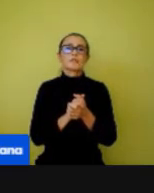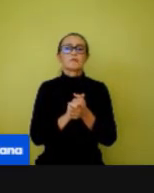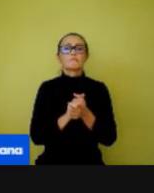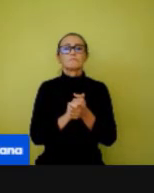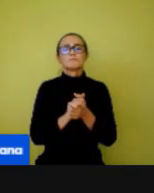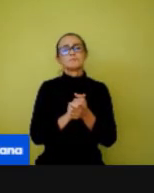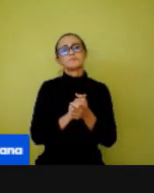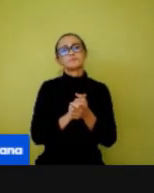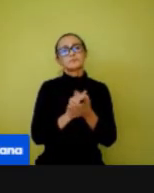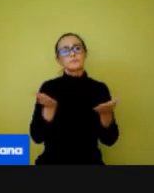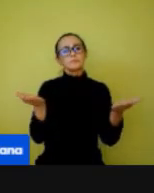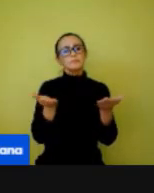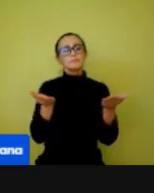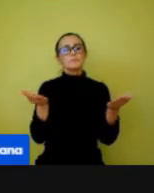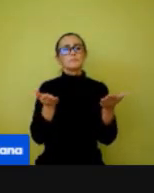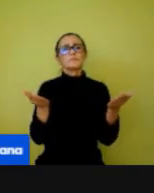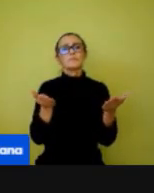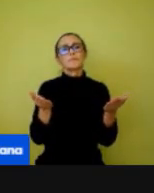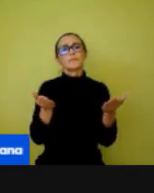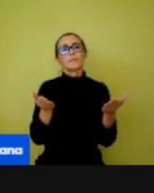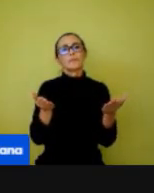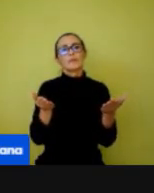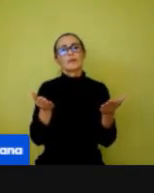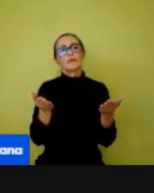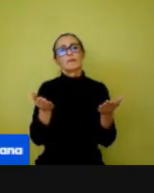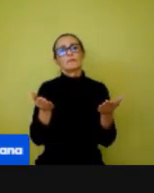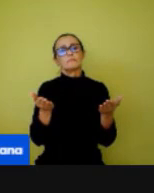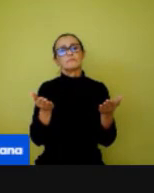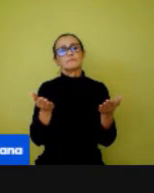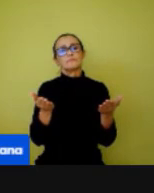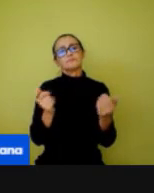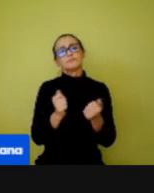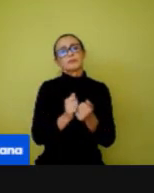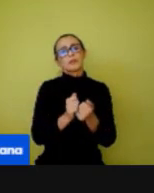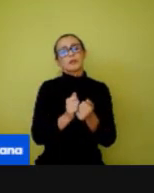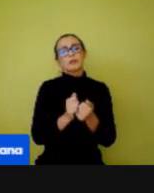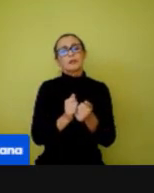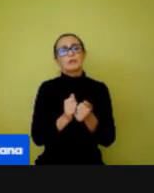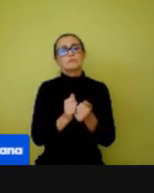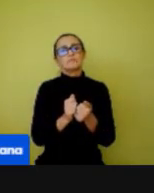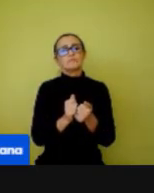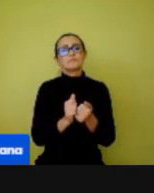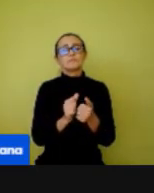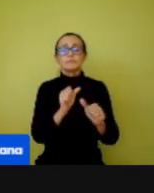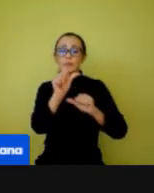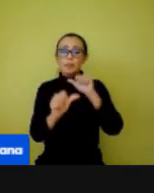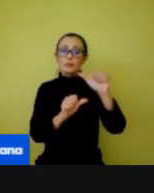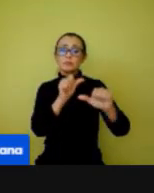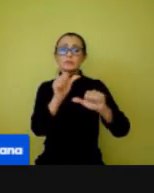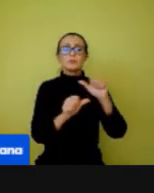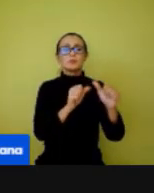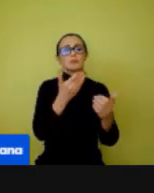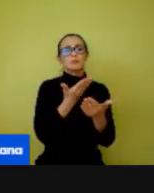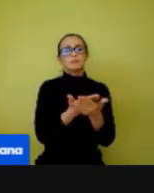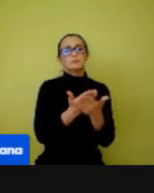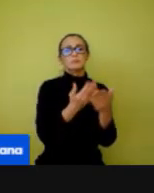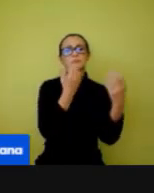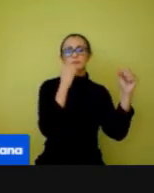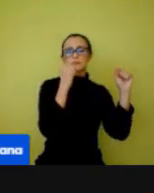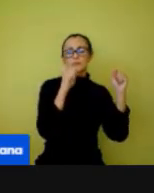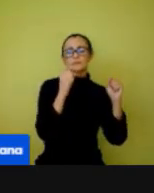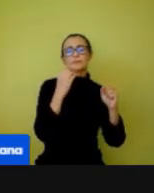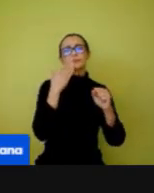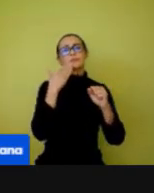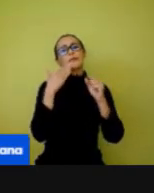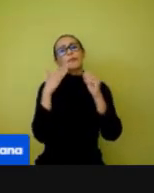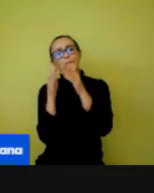Em relação... Entre uma aula e outra de educação física. A gente pede para aquelas escolas